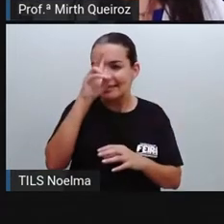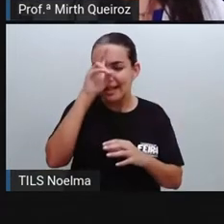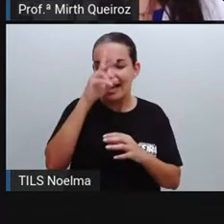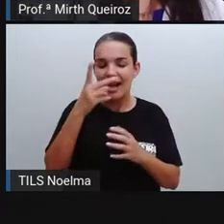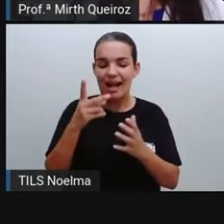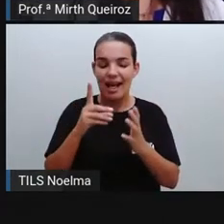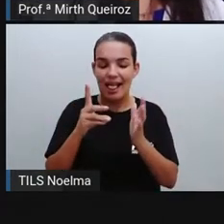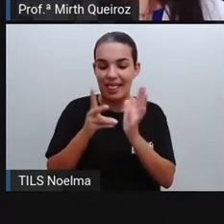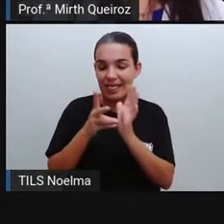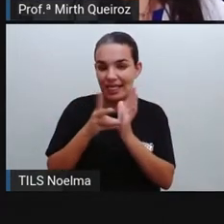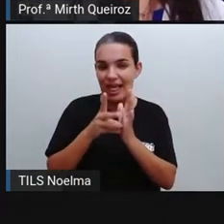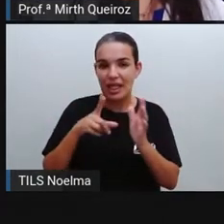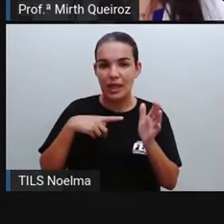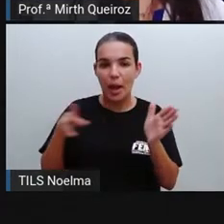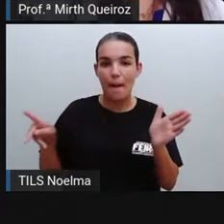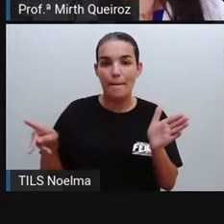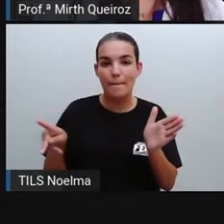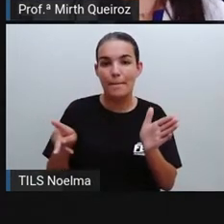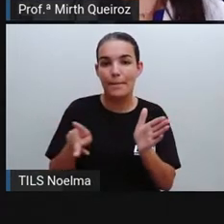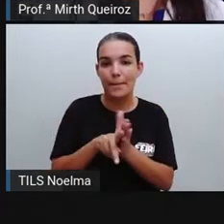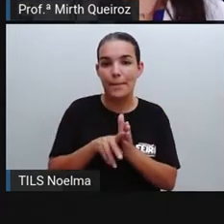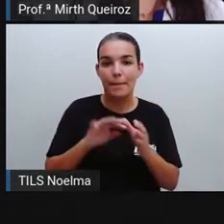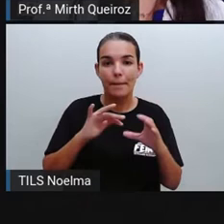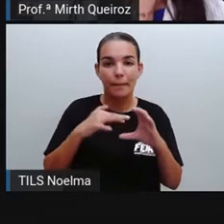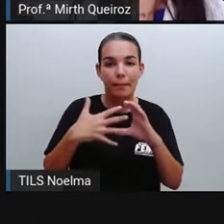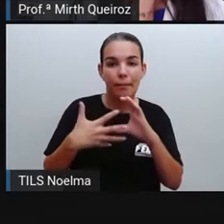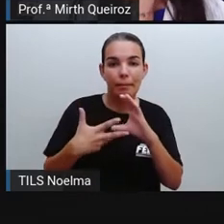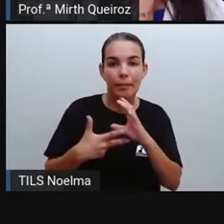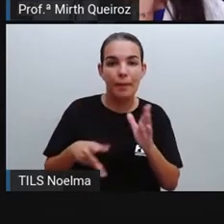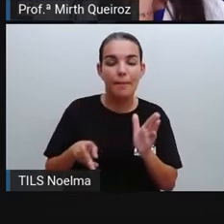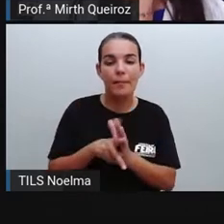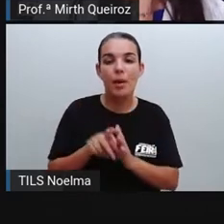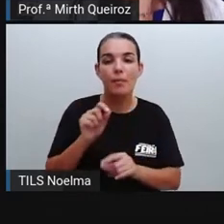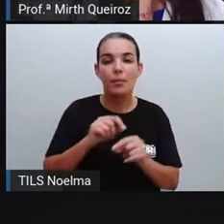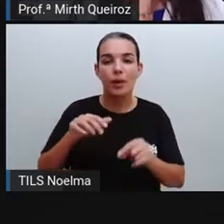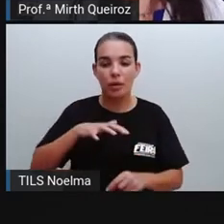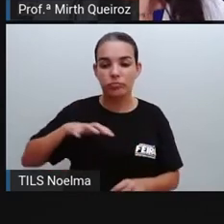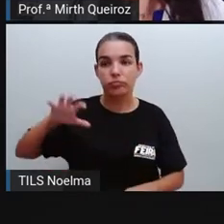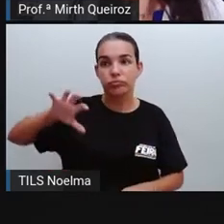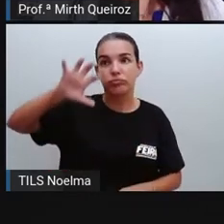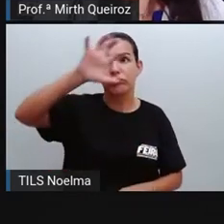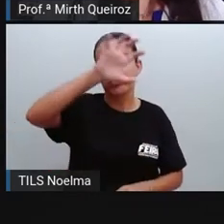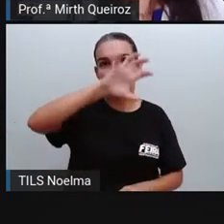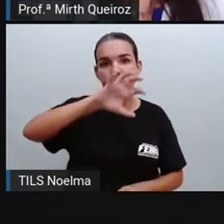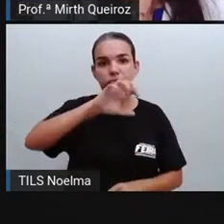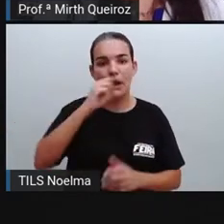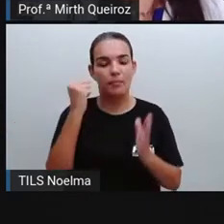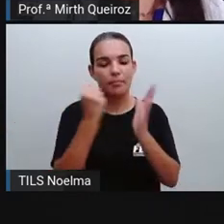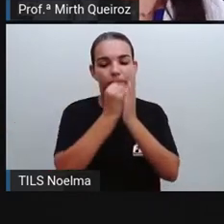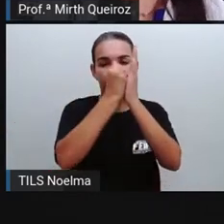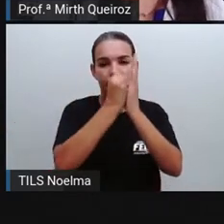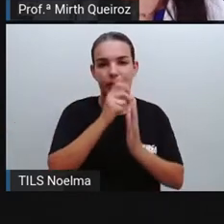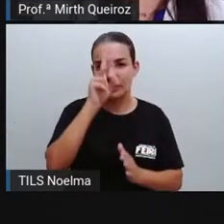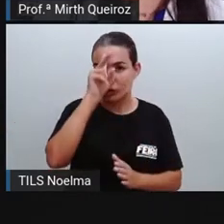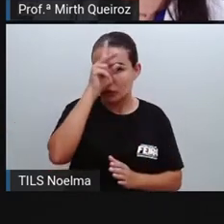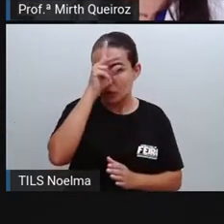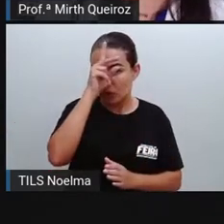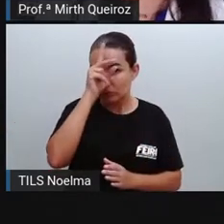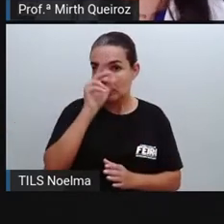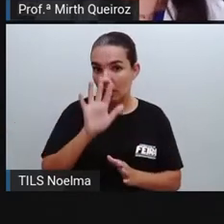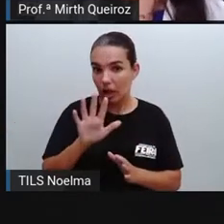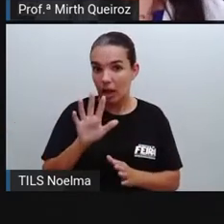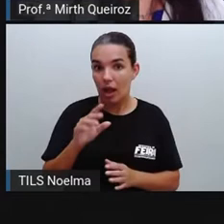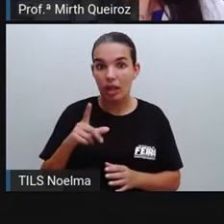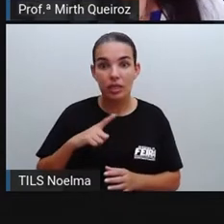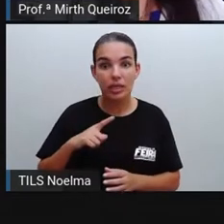característica mais marcante a apresentação do regionalismo, que compõe com riqueza o patrimônio histórico. E as lendas indígenas, elas são tão